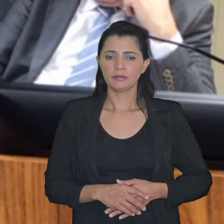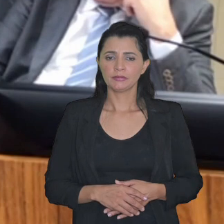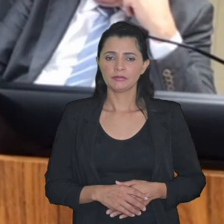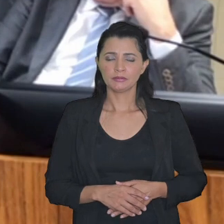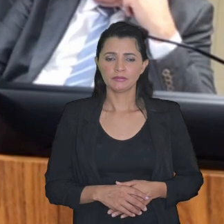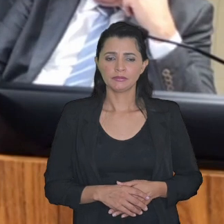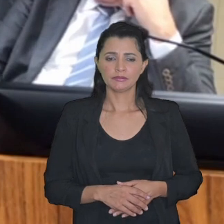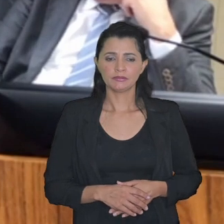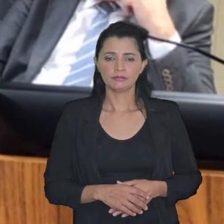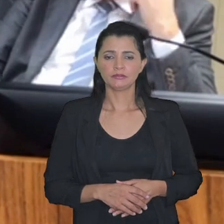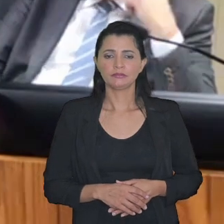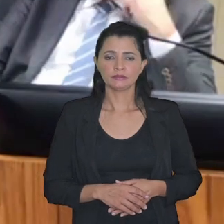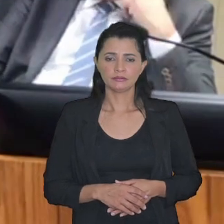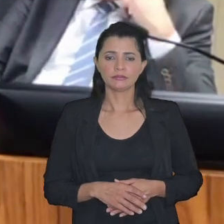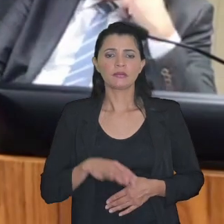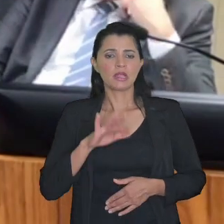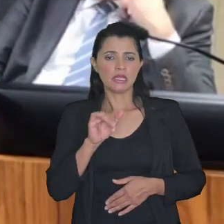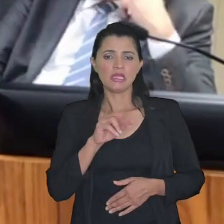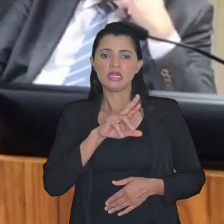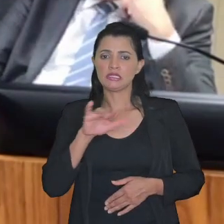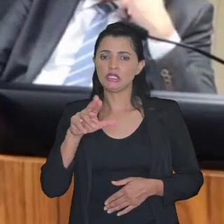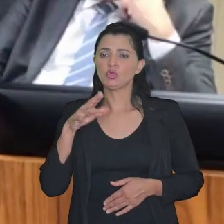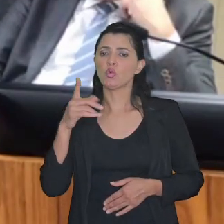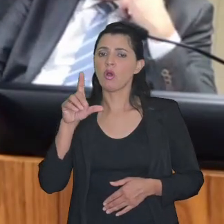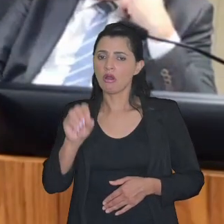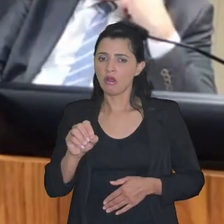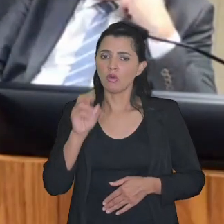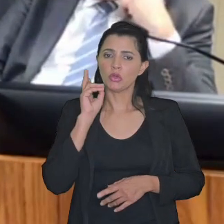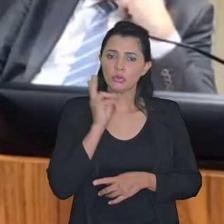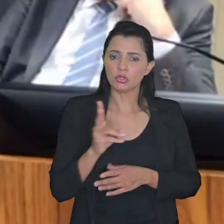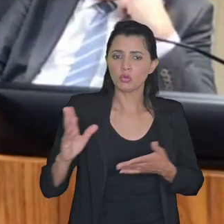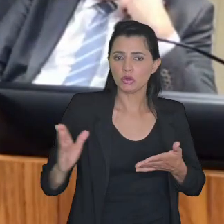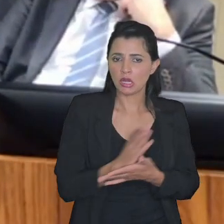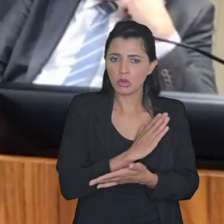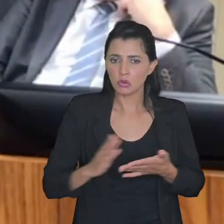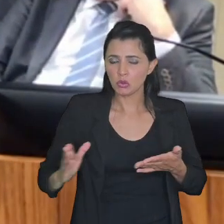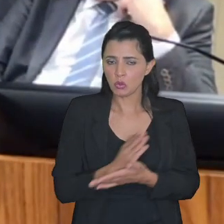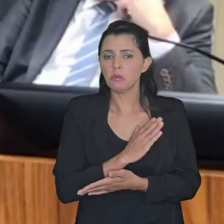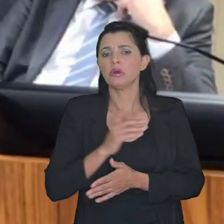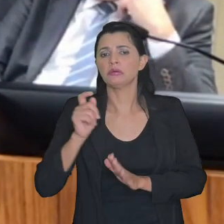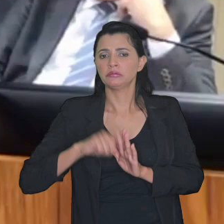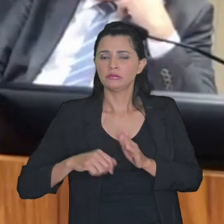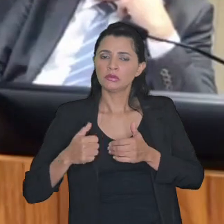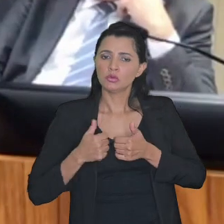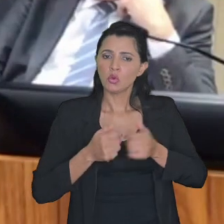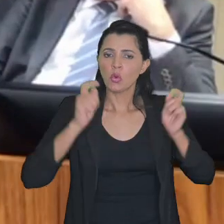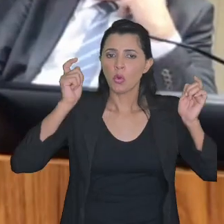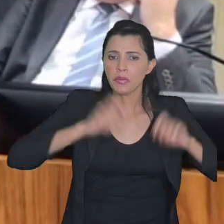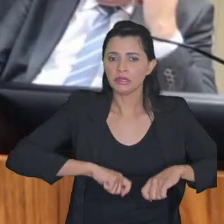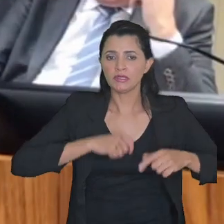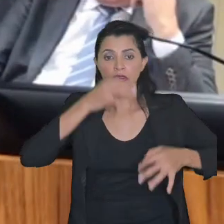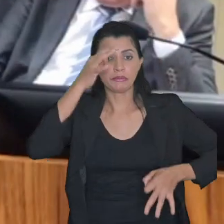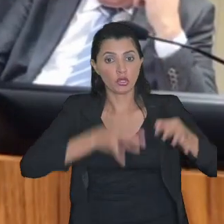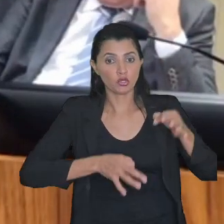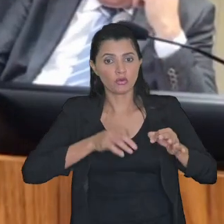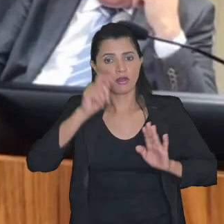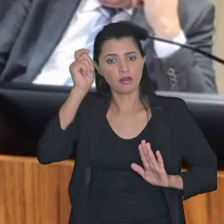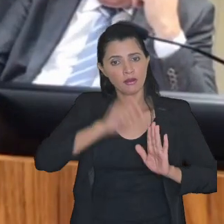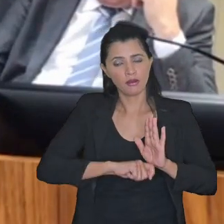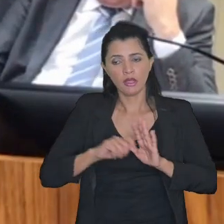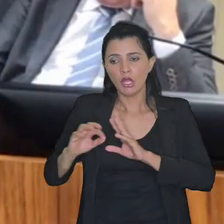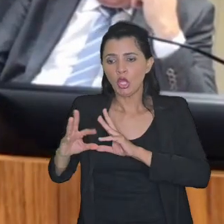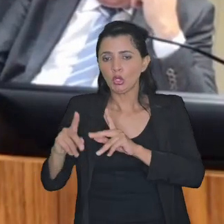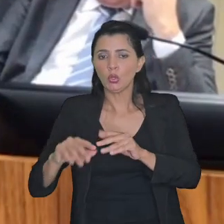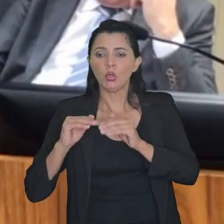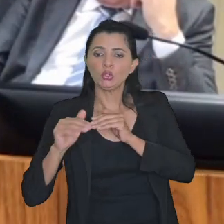em residual e mantém algumas com competência efetivamente tributária não todo mundo